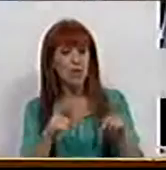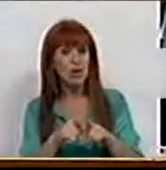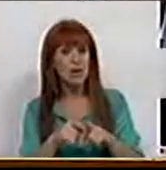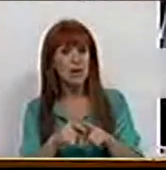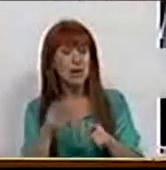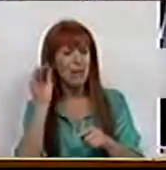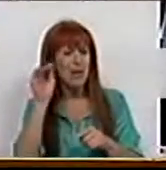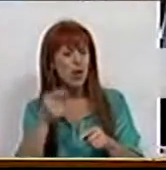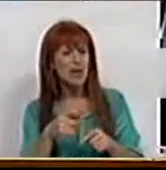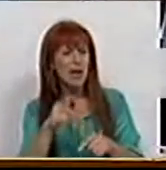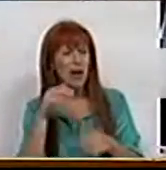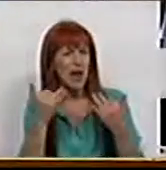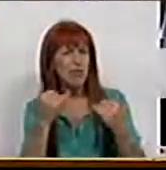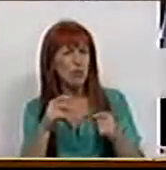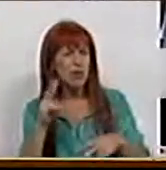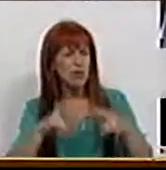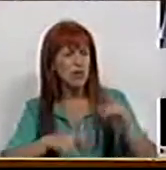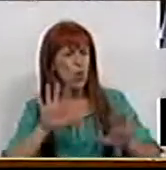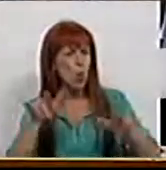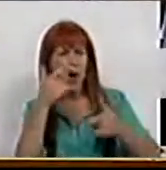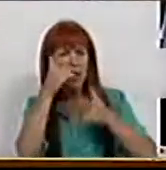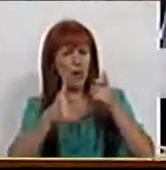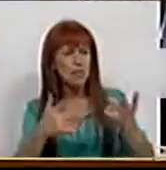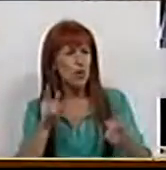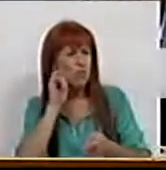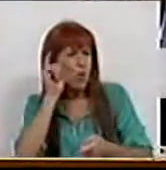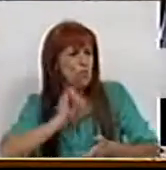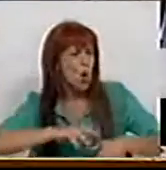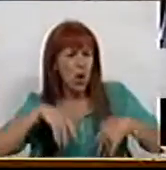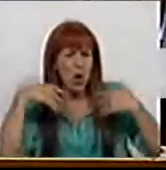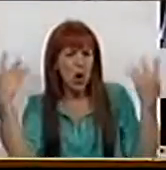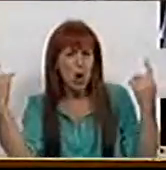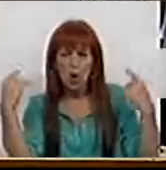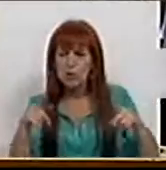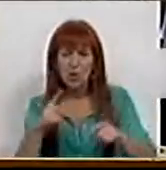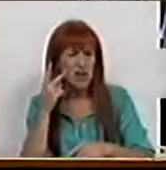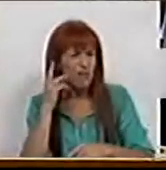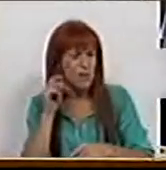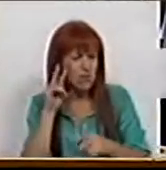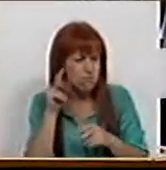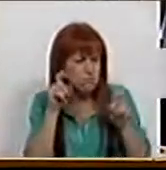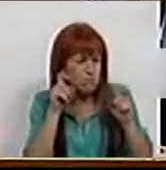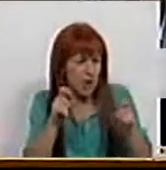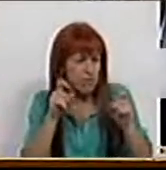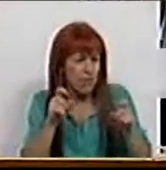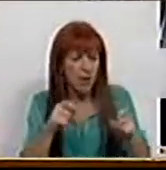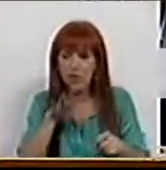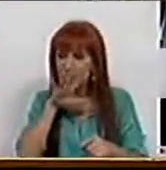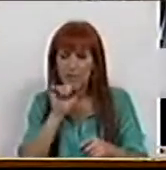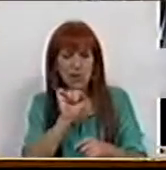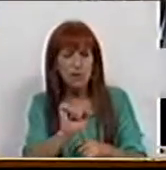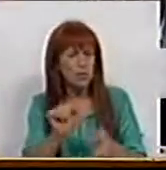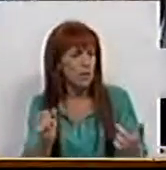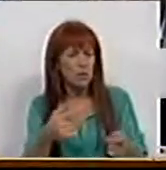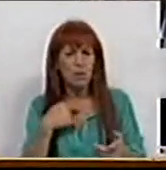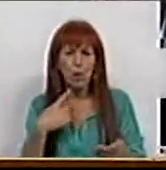bancária, a fiscal, ou seja, qualquer cidadão ou cidadão, terá a sua vida vigiada dos seus familiares.